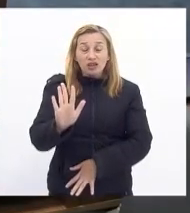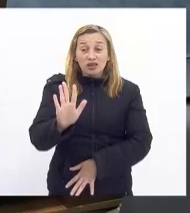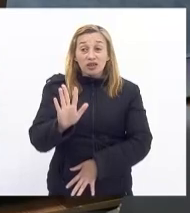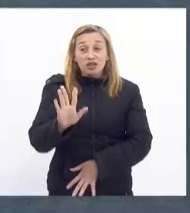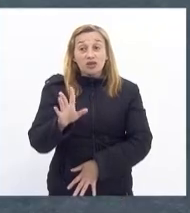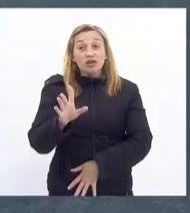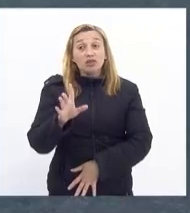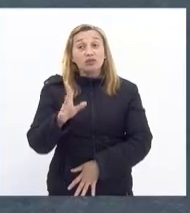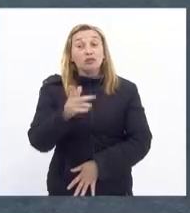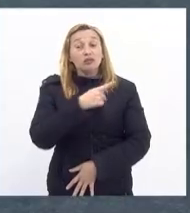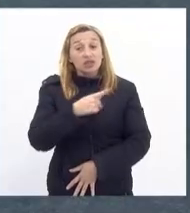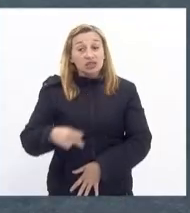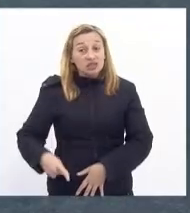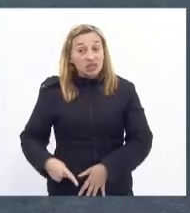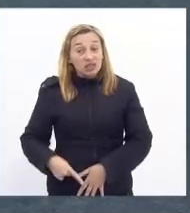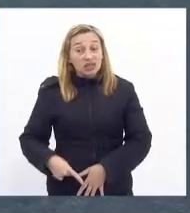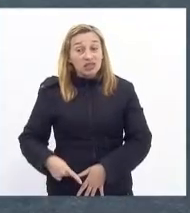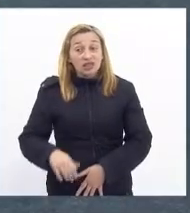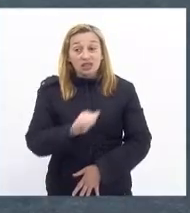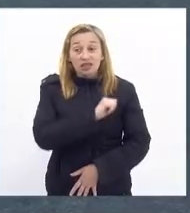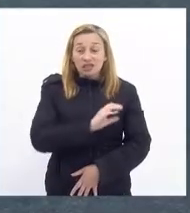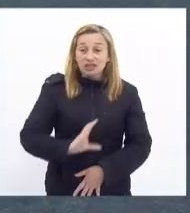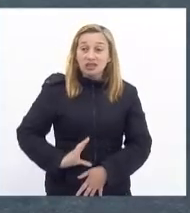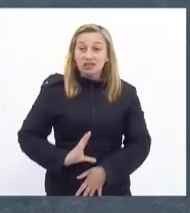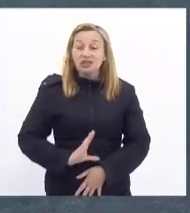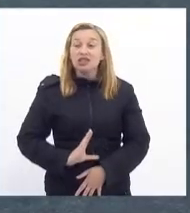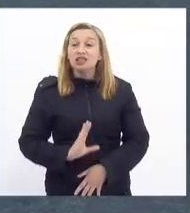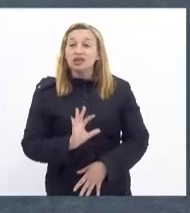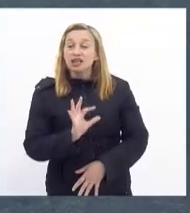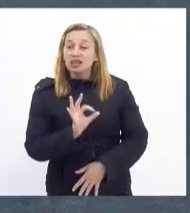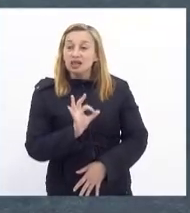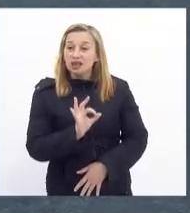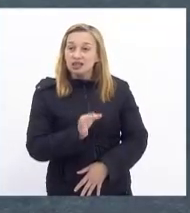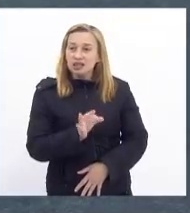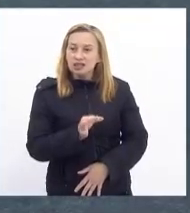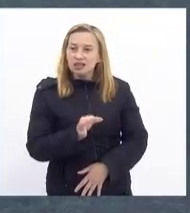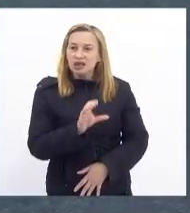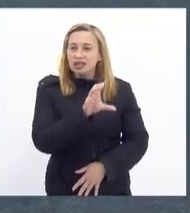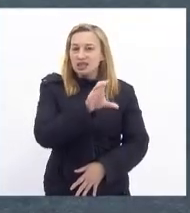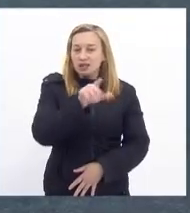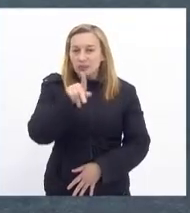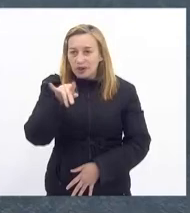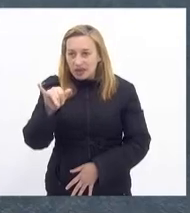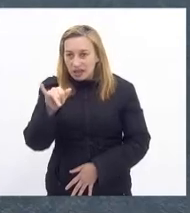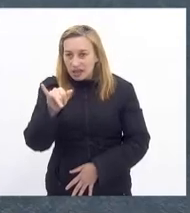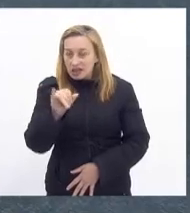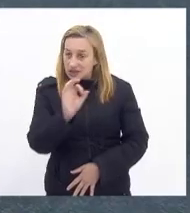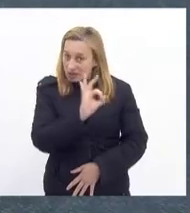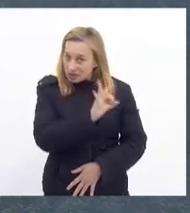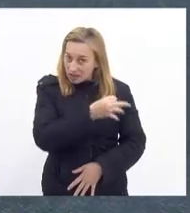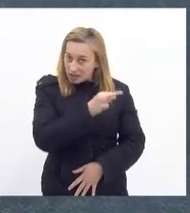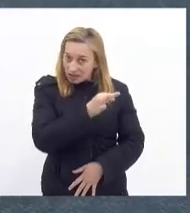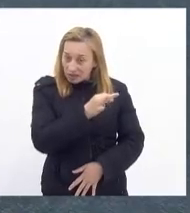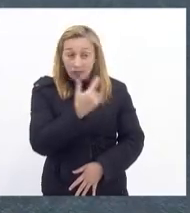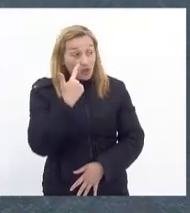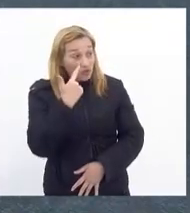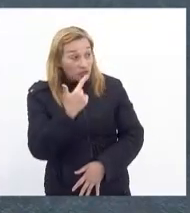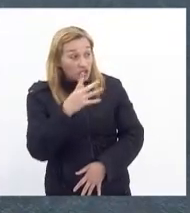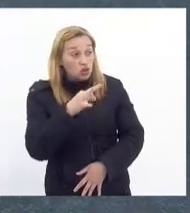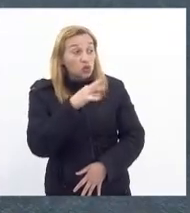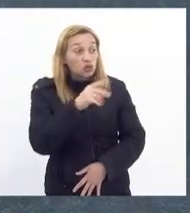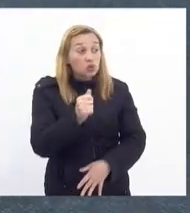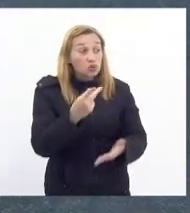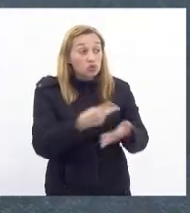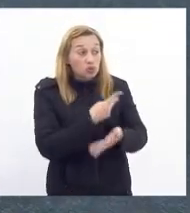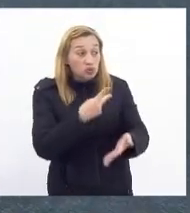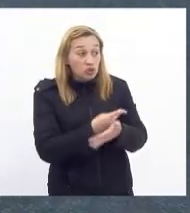presidente André Siliano, ele deveria favoravelmente a nossa CPI, está certo? Para poder averiguar todas as irregularidades